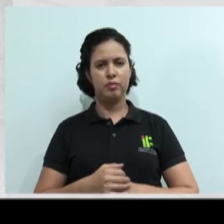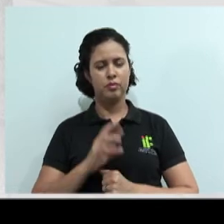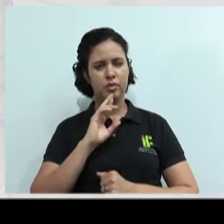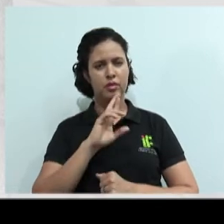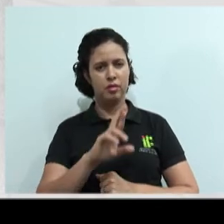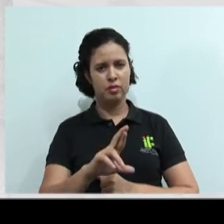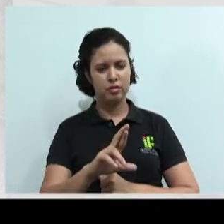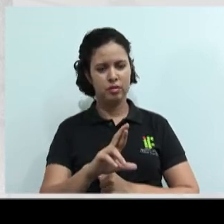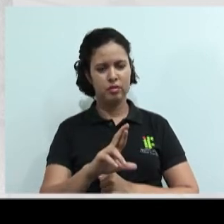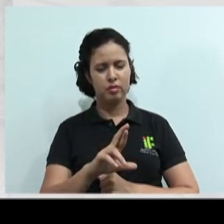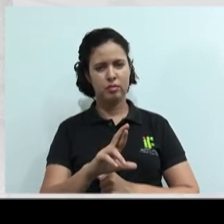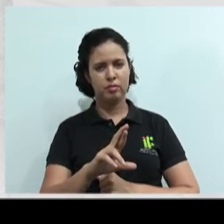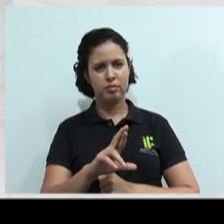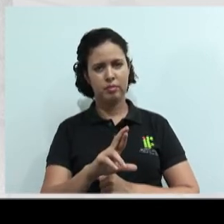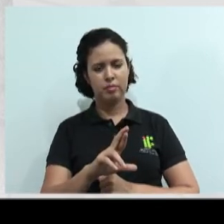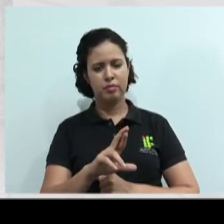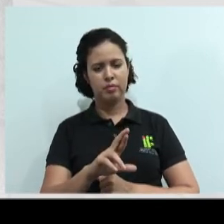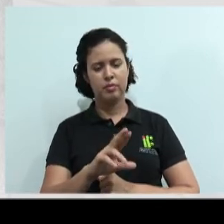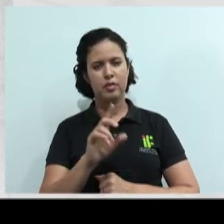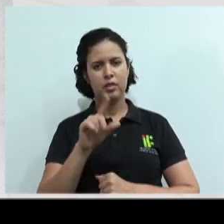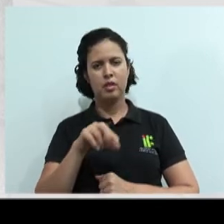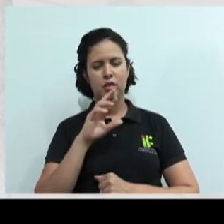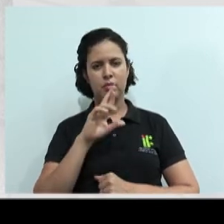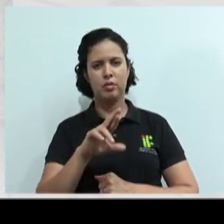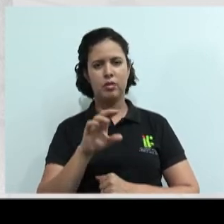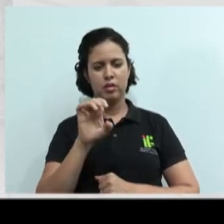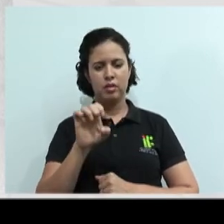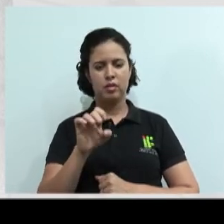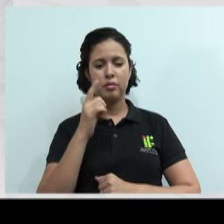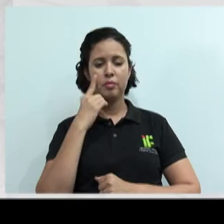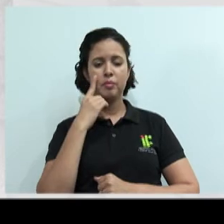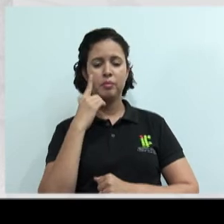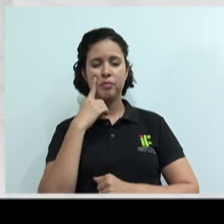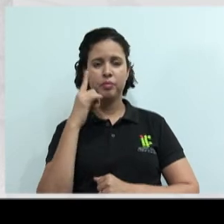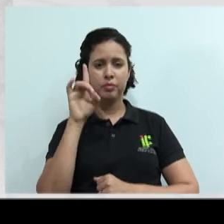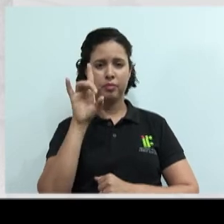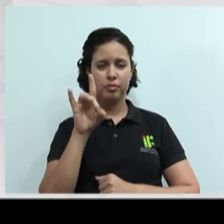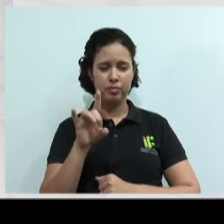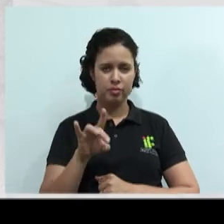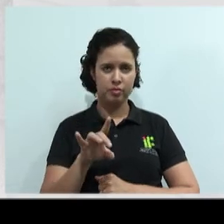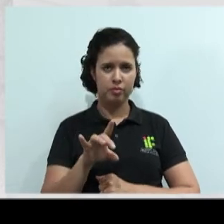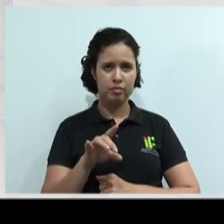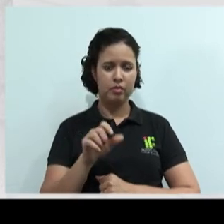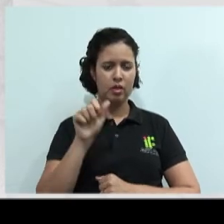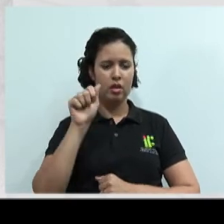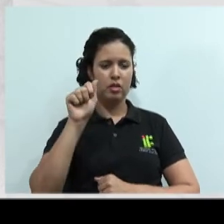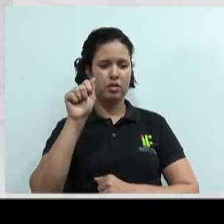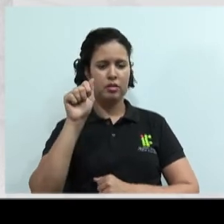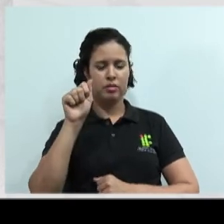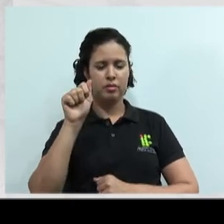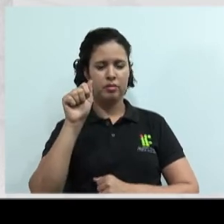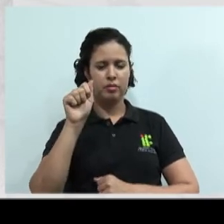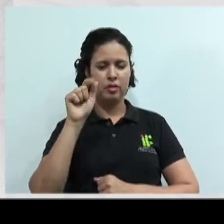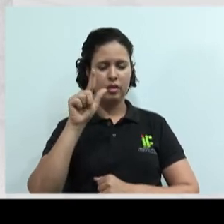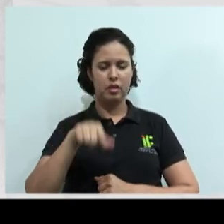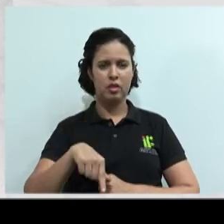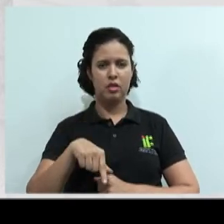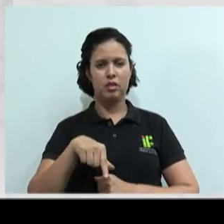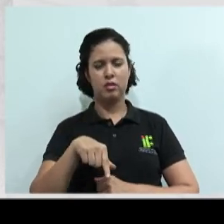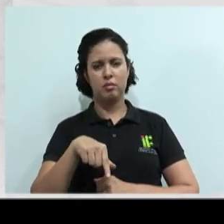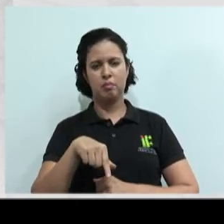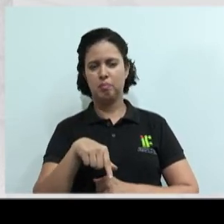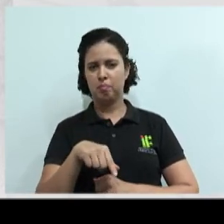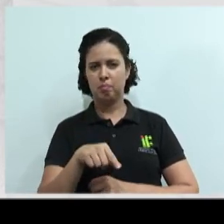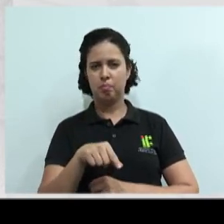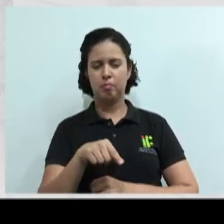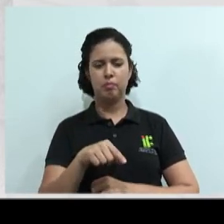colocar as alternativas, marcou a letra E aí, né? Mas vamos analisar cada uma delas aqui. Letra A, alinhamento planejado, né?